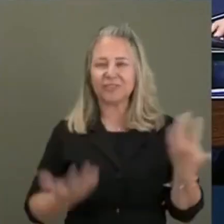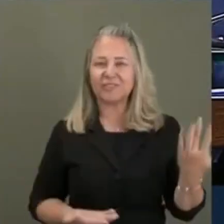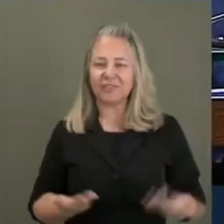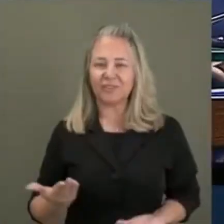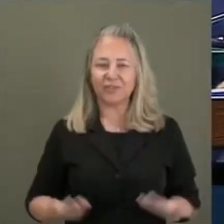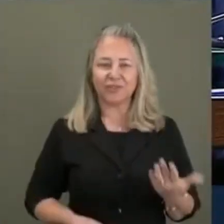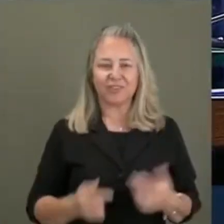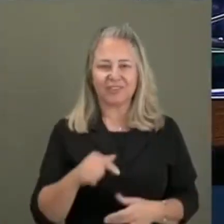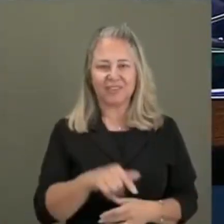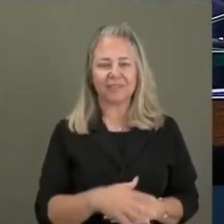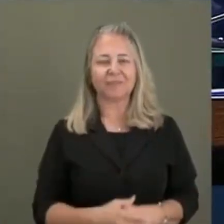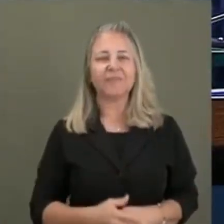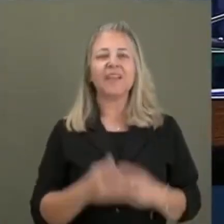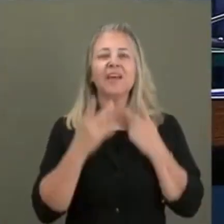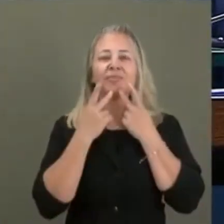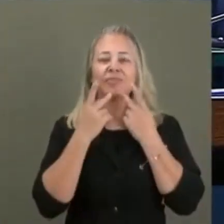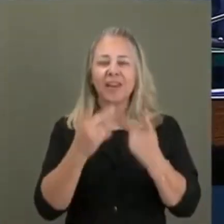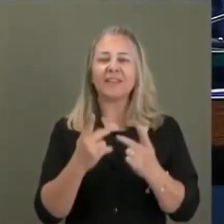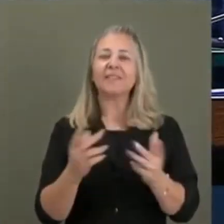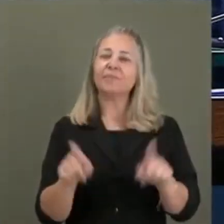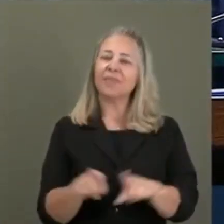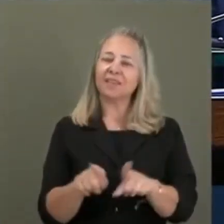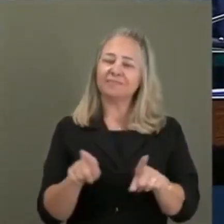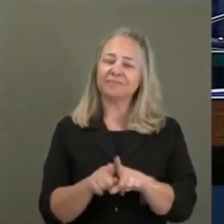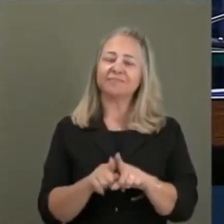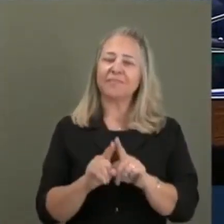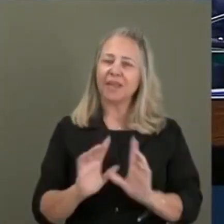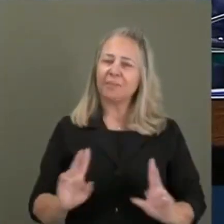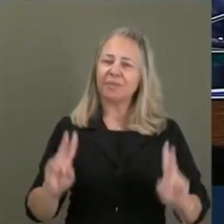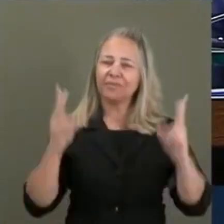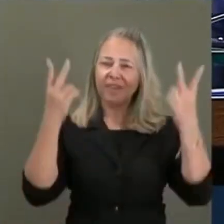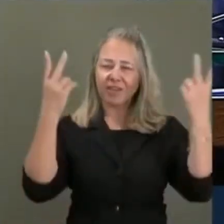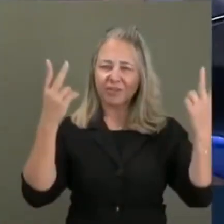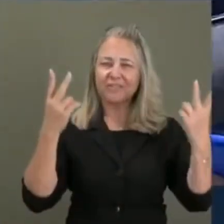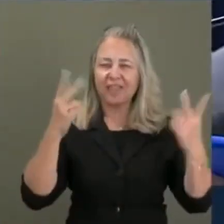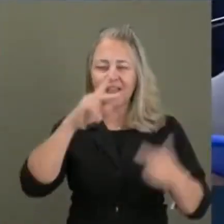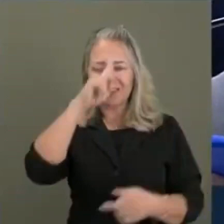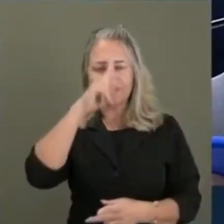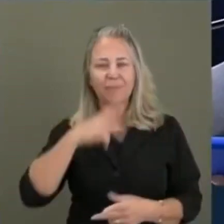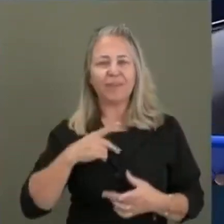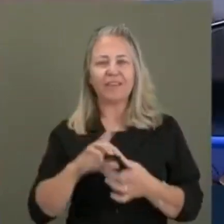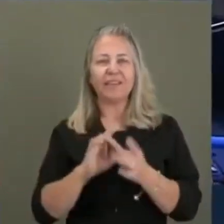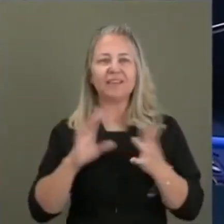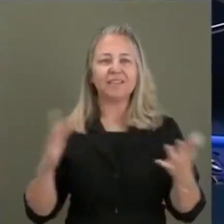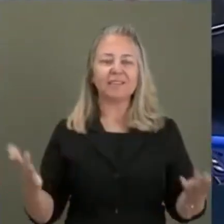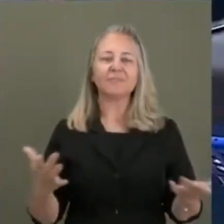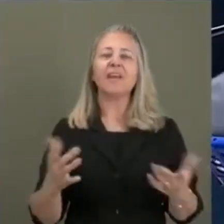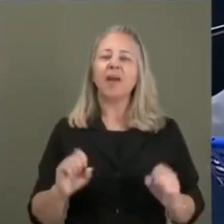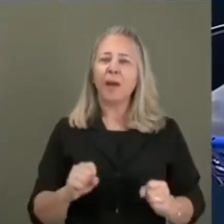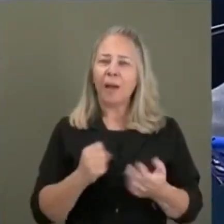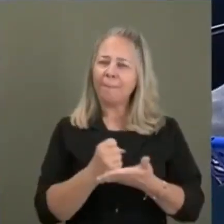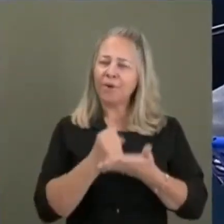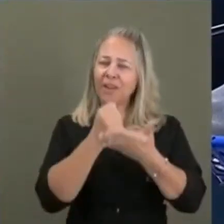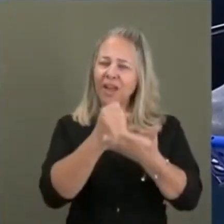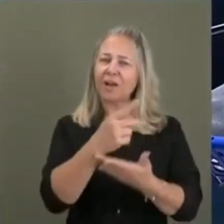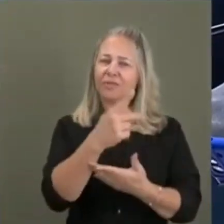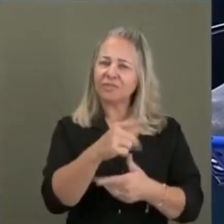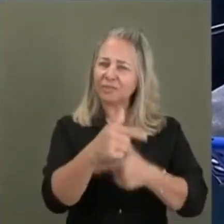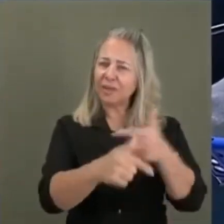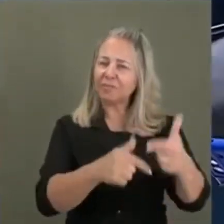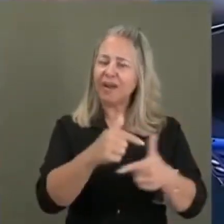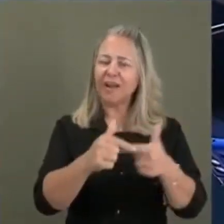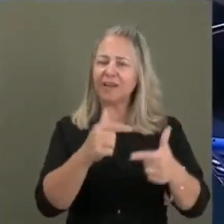Campos, eu quero aqui só poder valorizar sempre a independência do Banco Central, poder te apoiar no seu mandato, que o seu mandato está aí para todo mundo ver, exemplar.